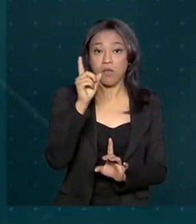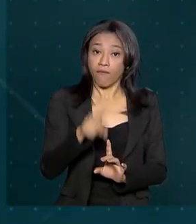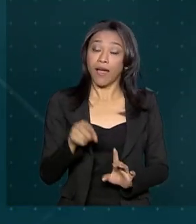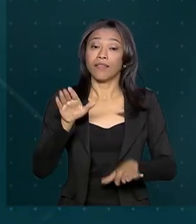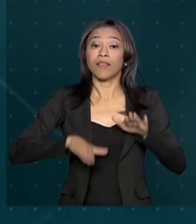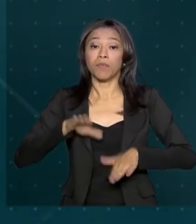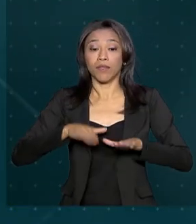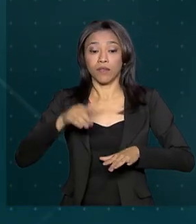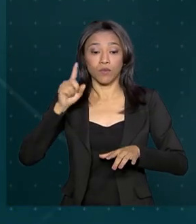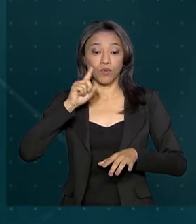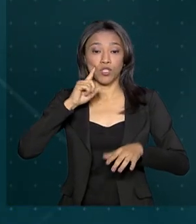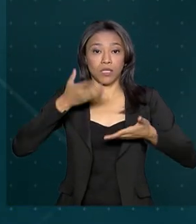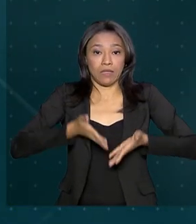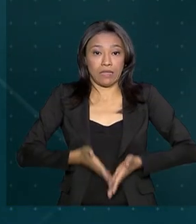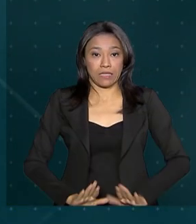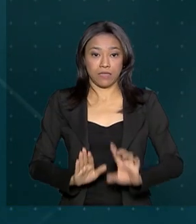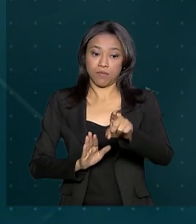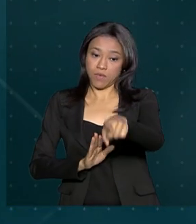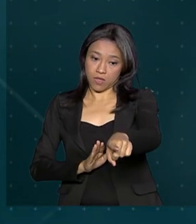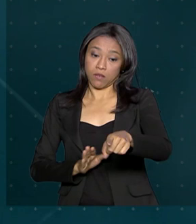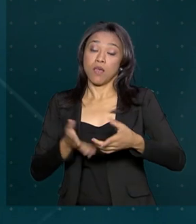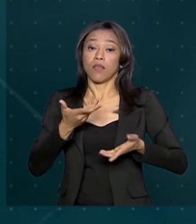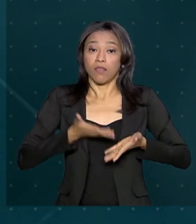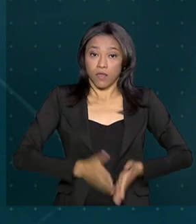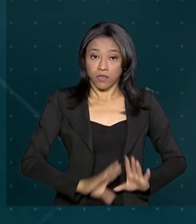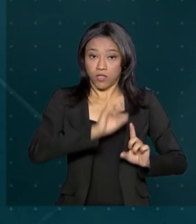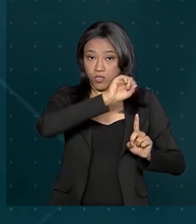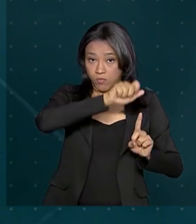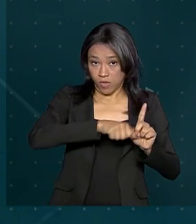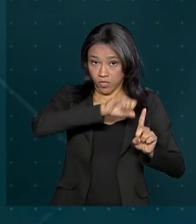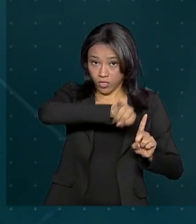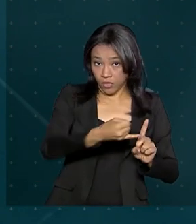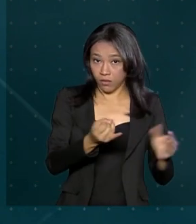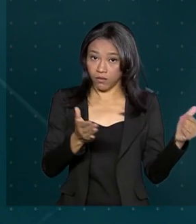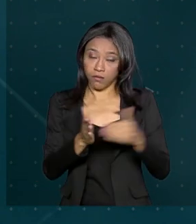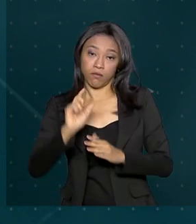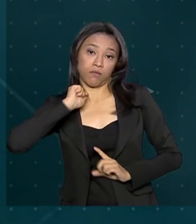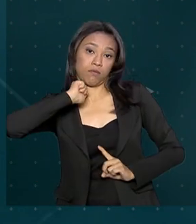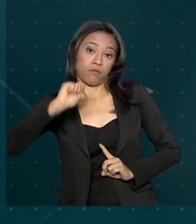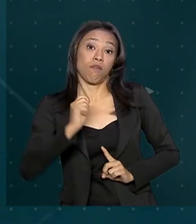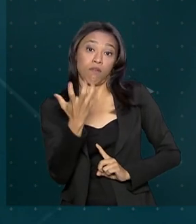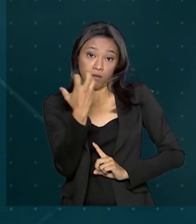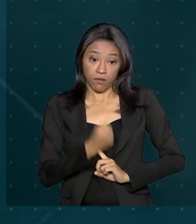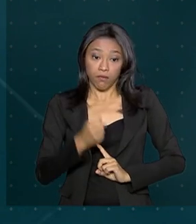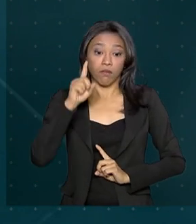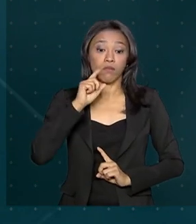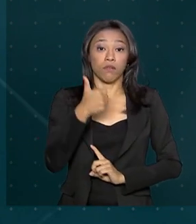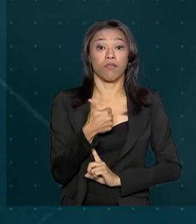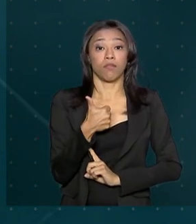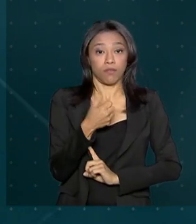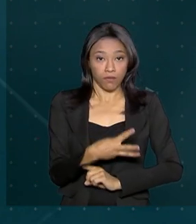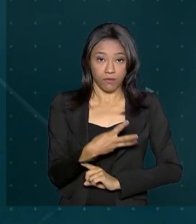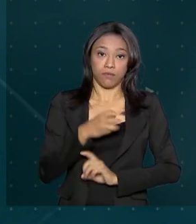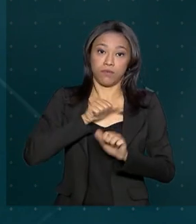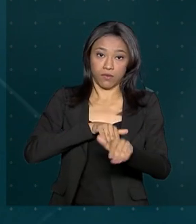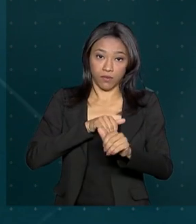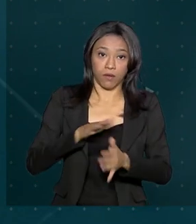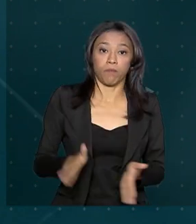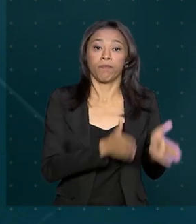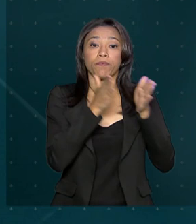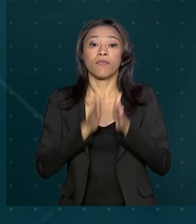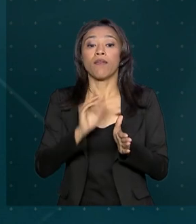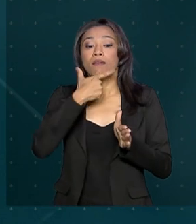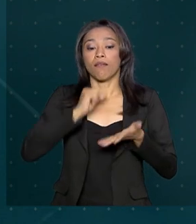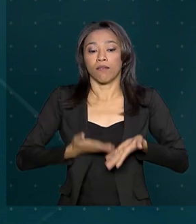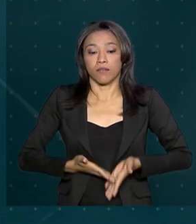trabalhador. Os nascidos entre janeiro e abril vão receber no dia 13 de setembro. Quem nasceu